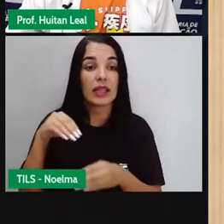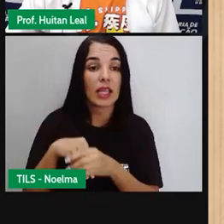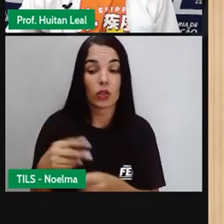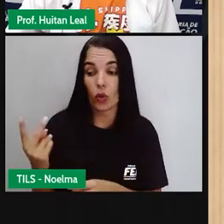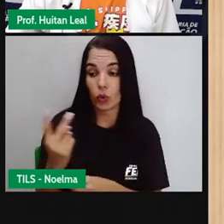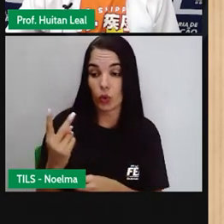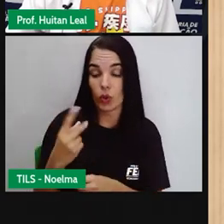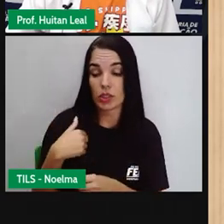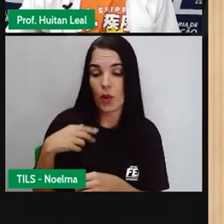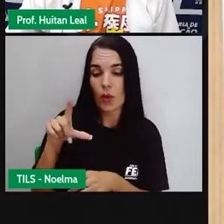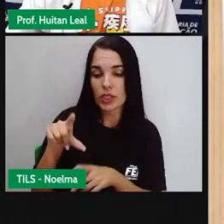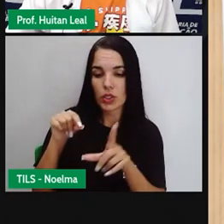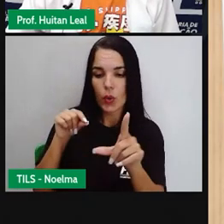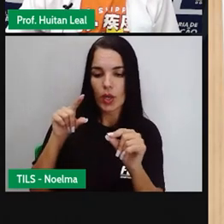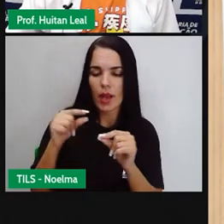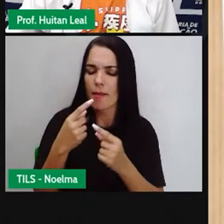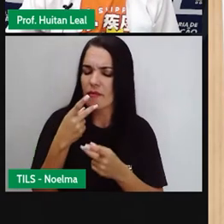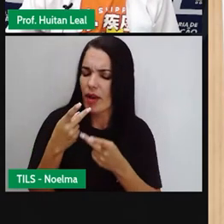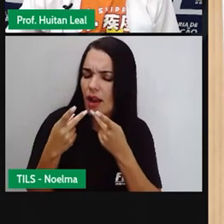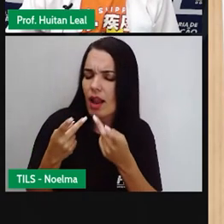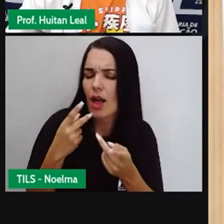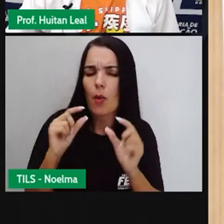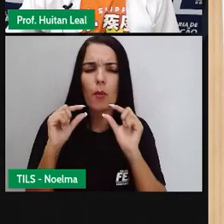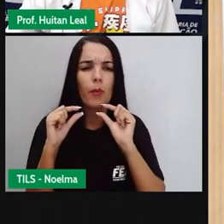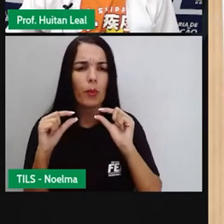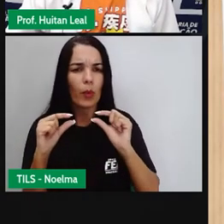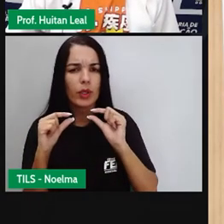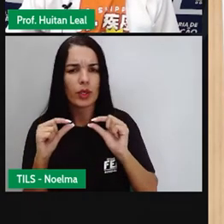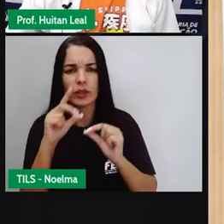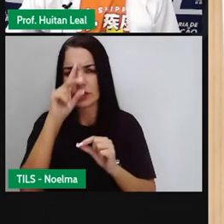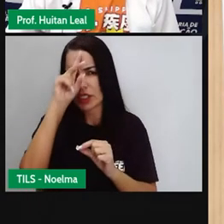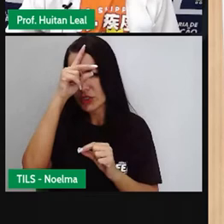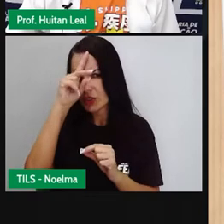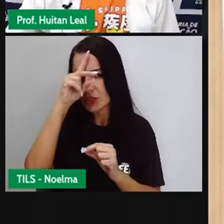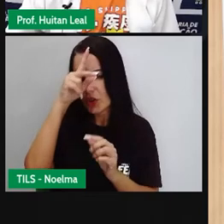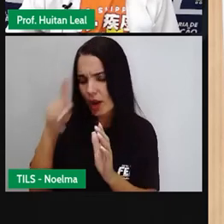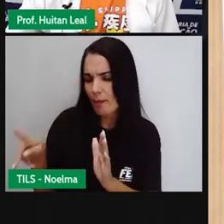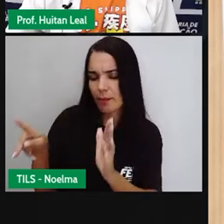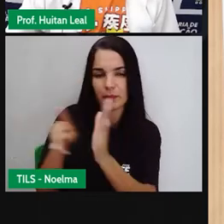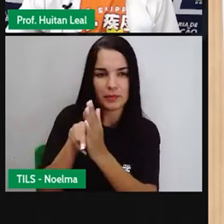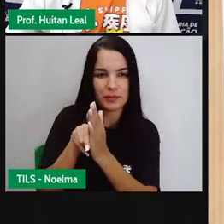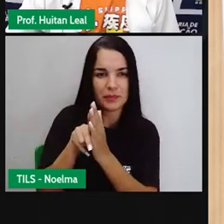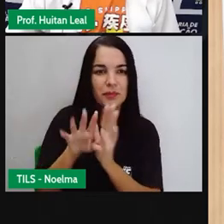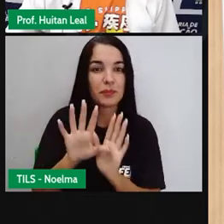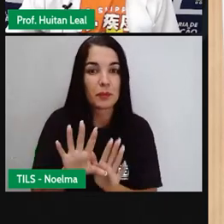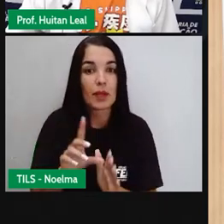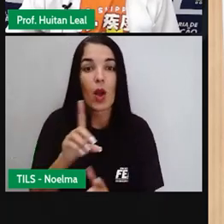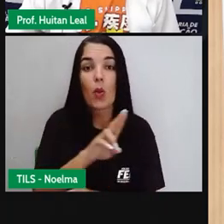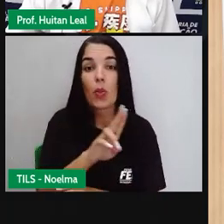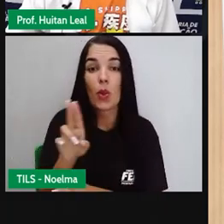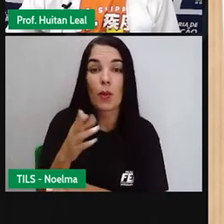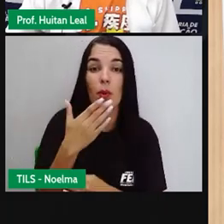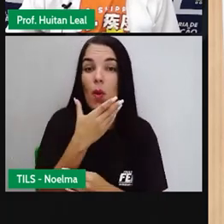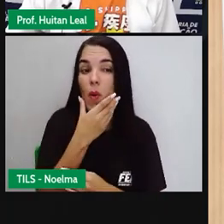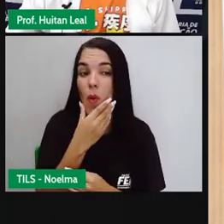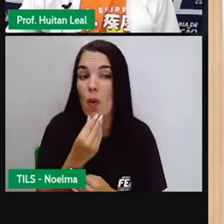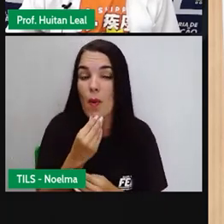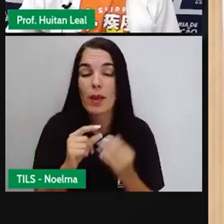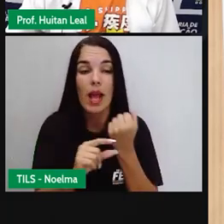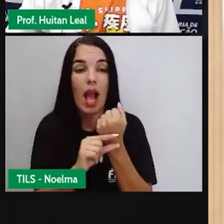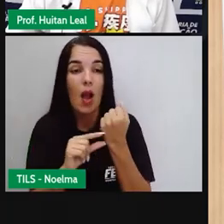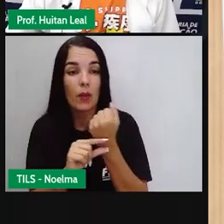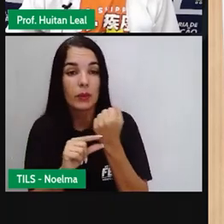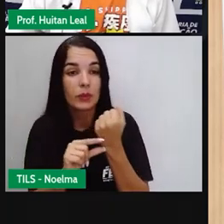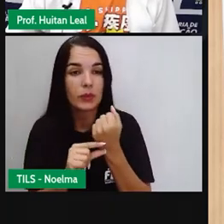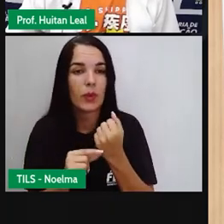falarmos um pouquinho deles. que é o Daniel Mundurupu, escritor